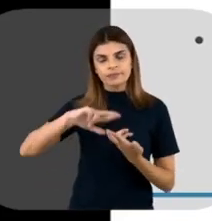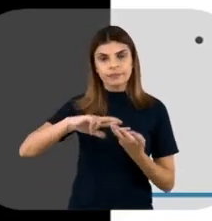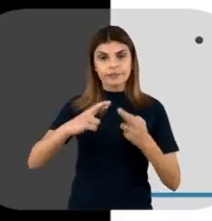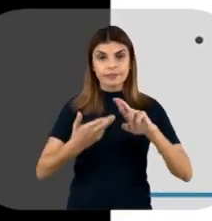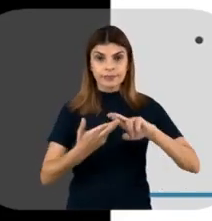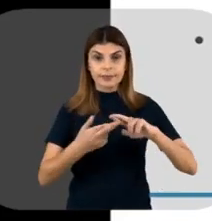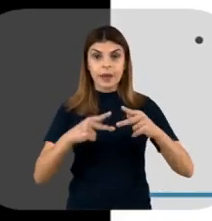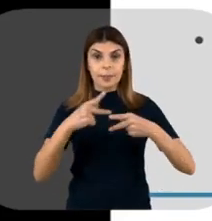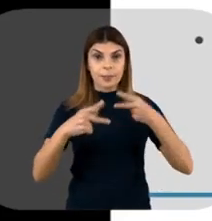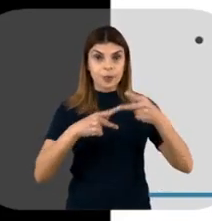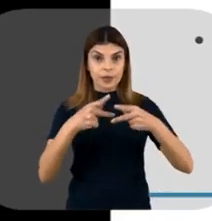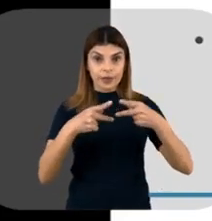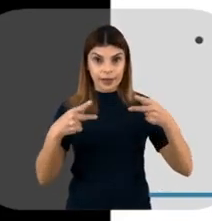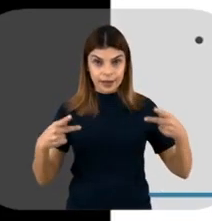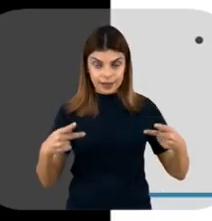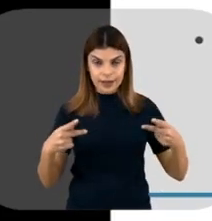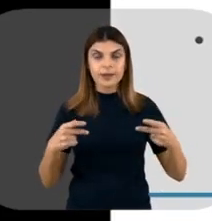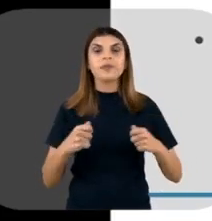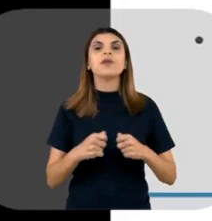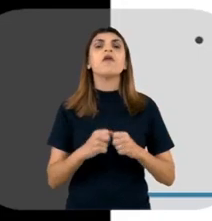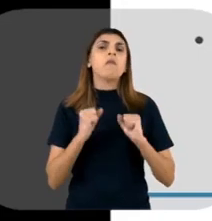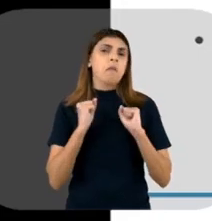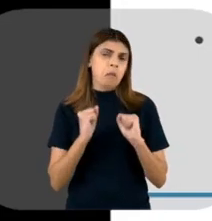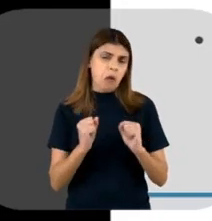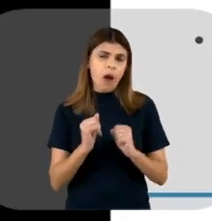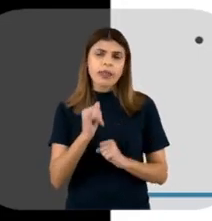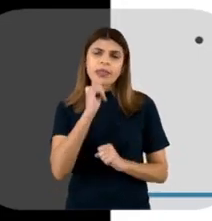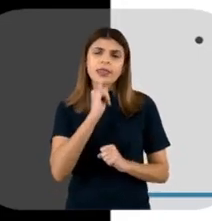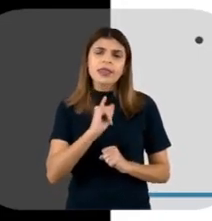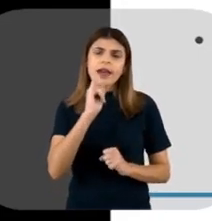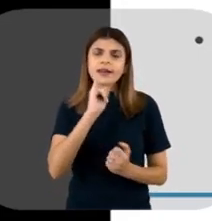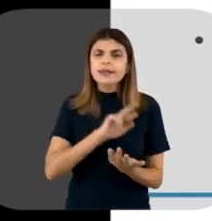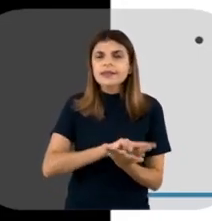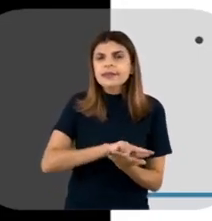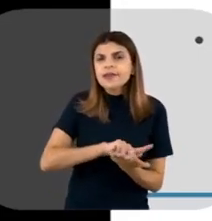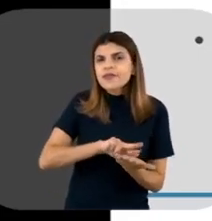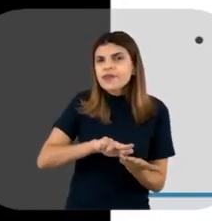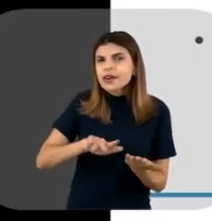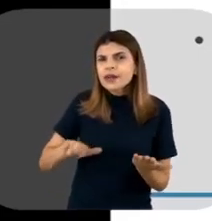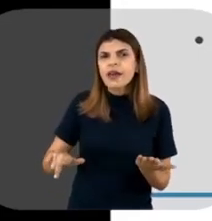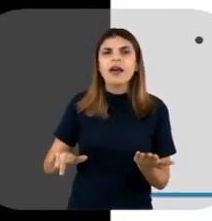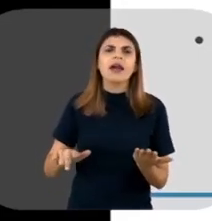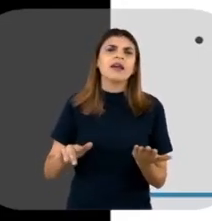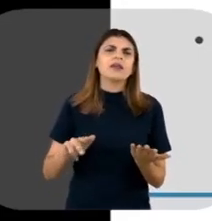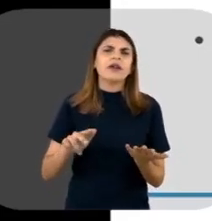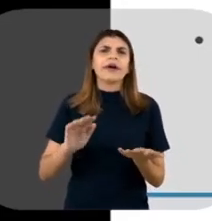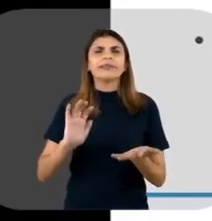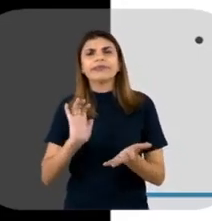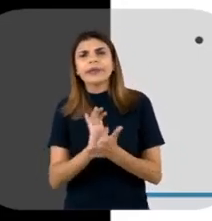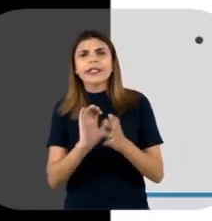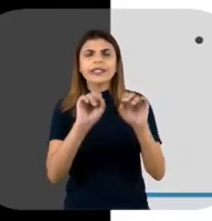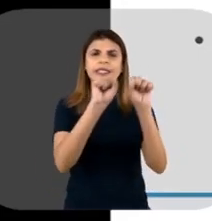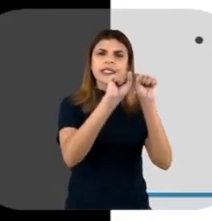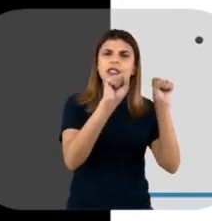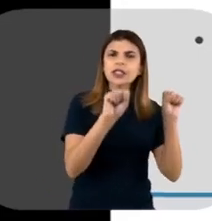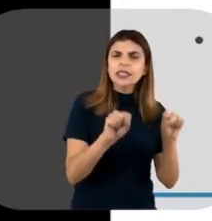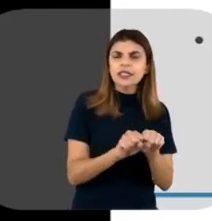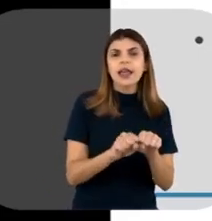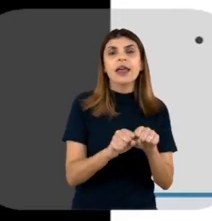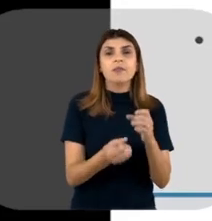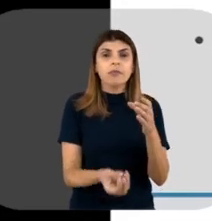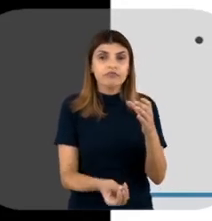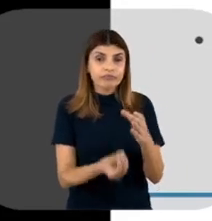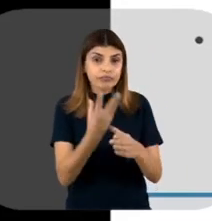recombinante, onde podem ser testadas diferentes linhagens, né? Dentro desse